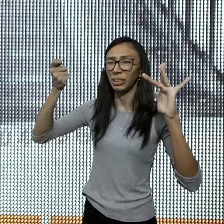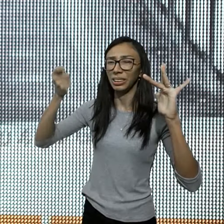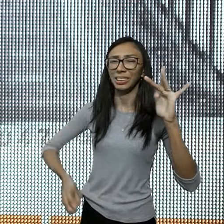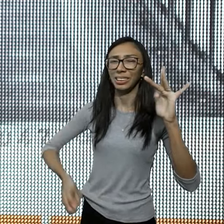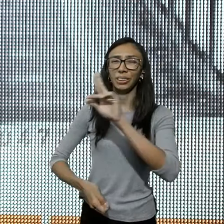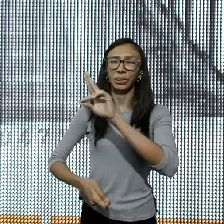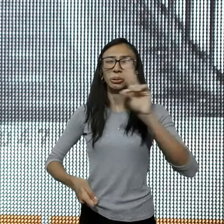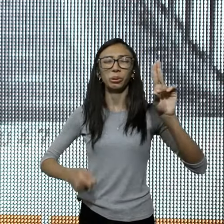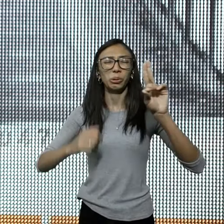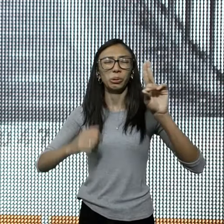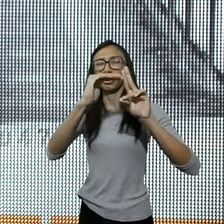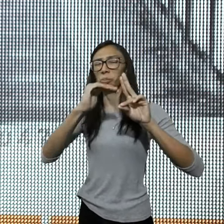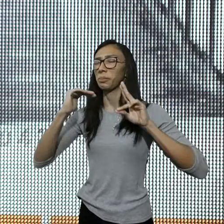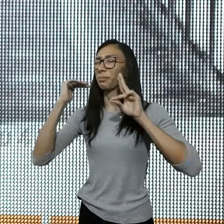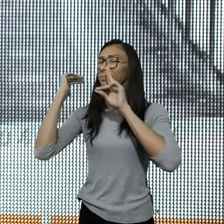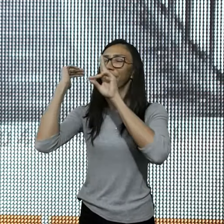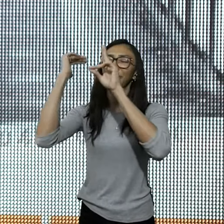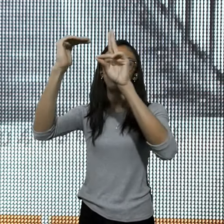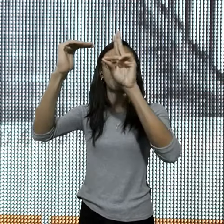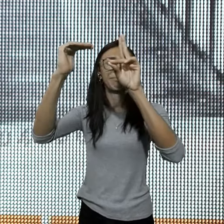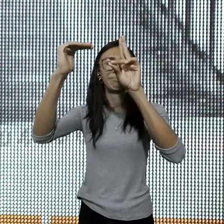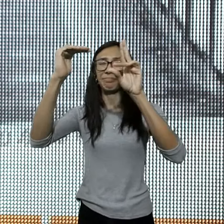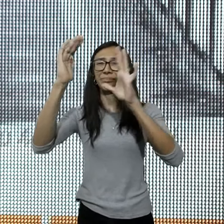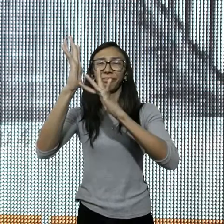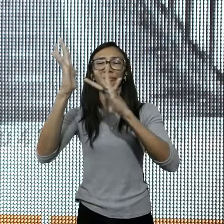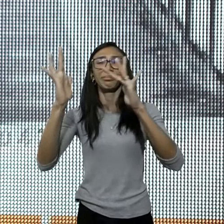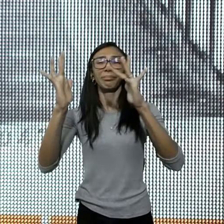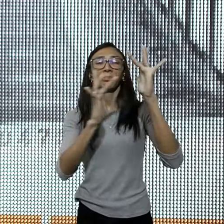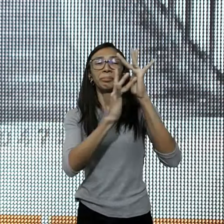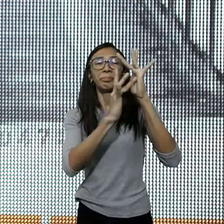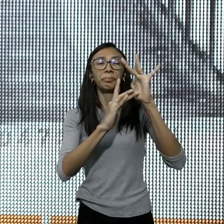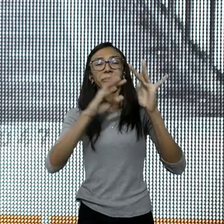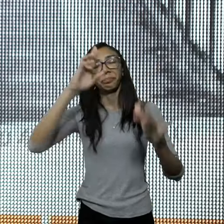sobre todo, nome, Senhor Jesus,